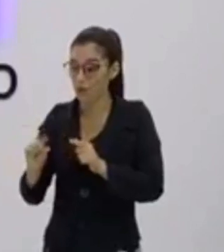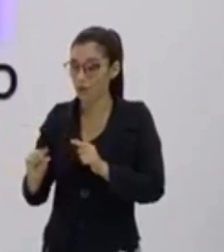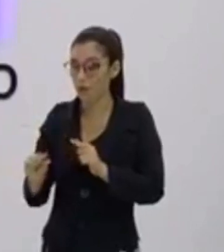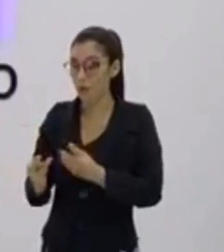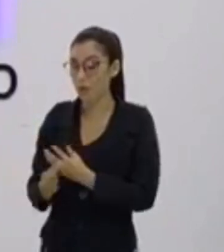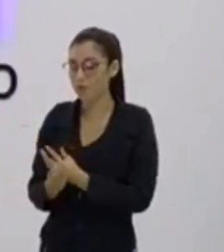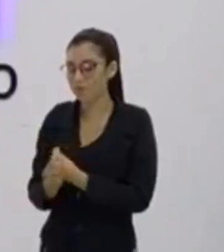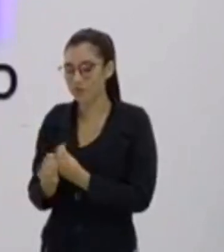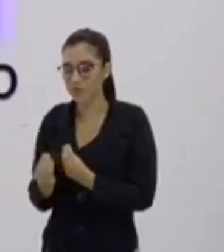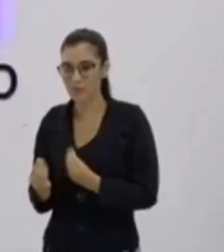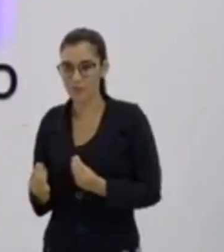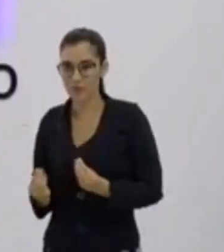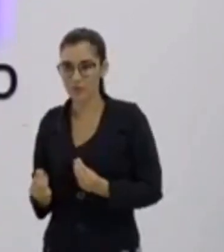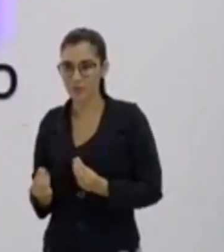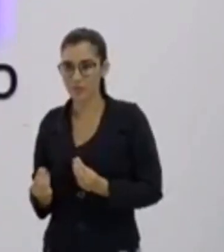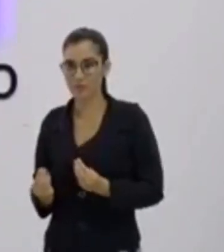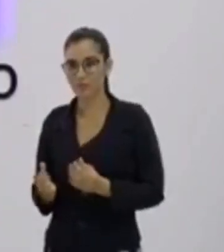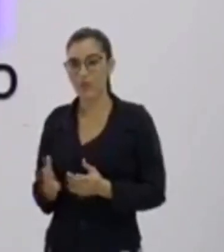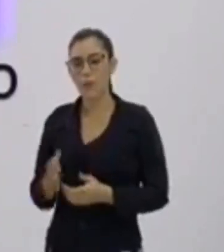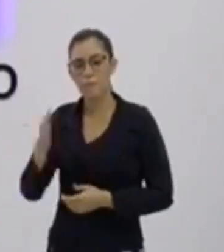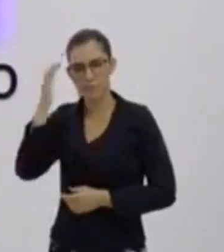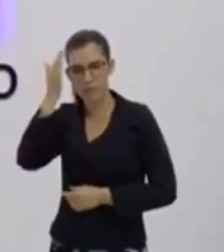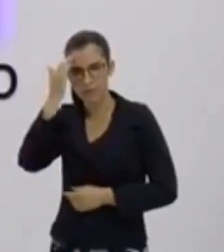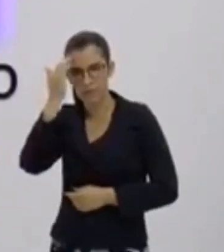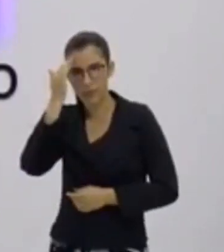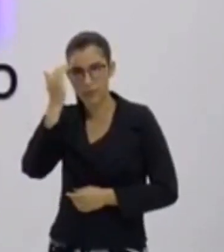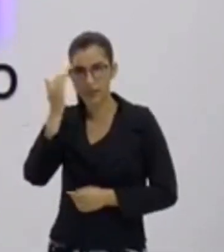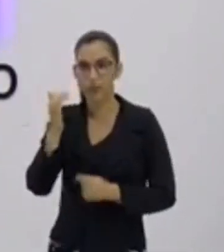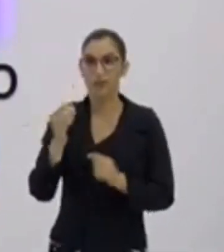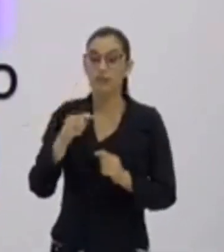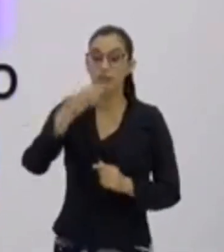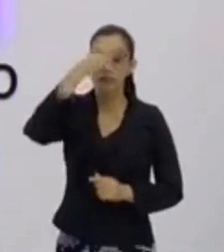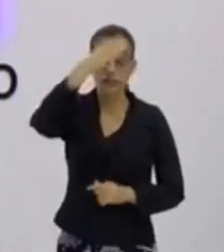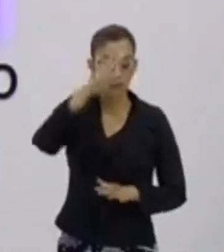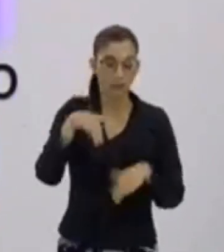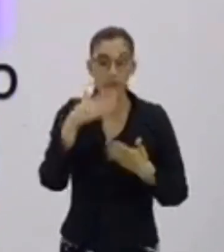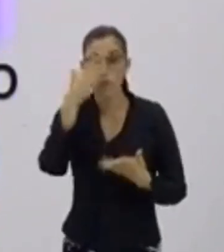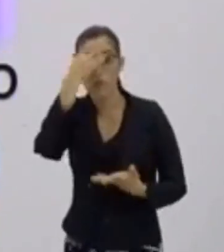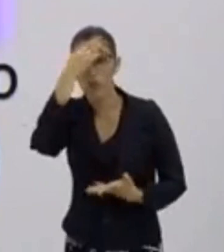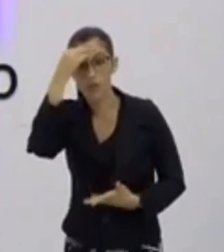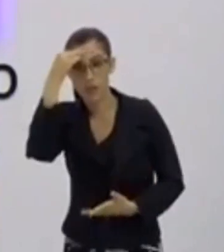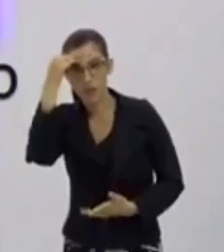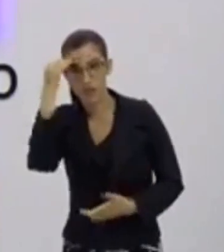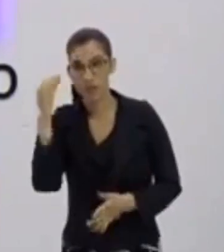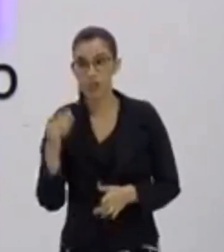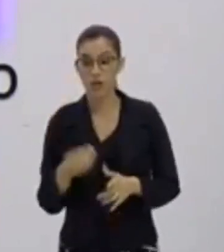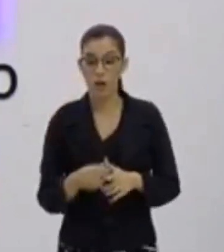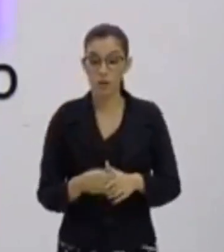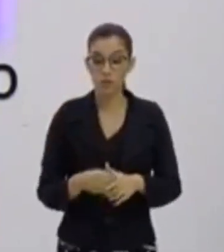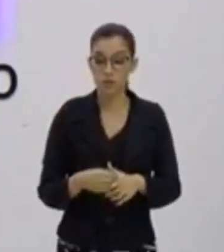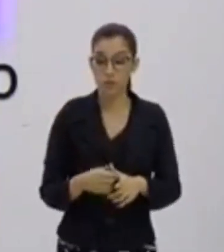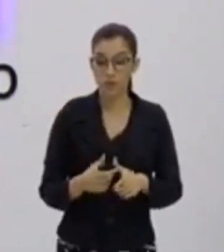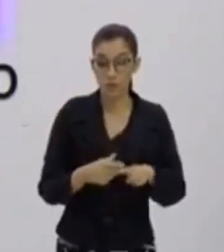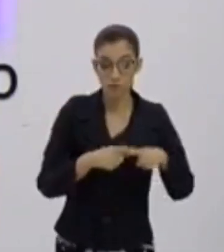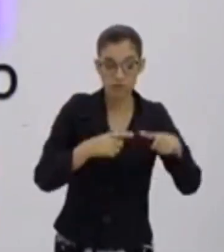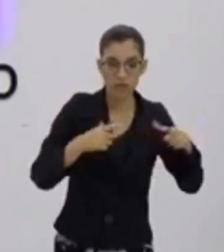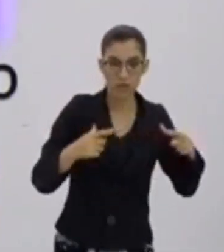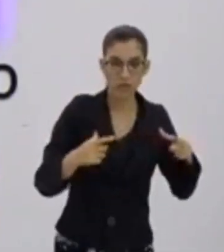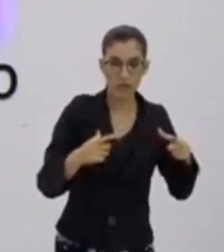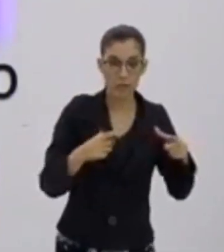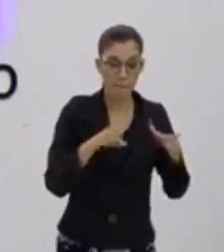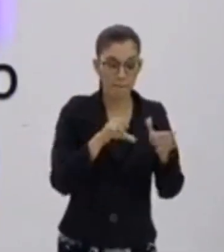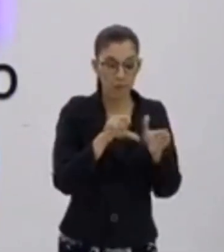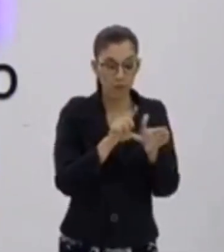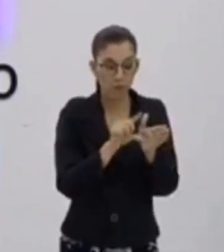vezes. Deu para entender? Então, não te esquece que uma escala grande, a realidade foi reduzida poucas